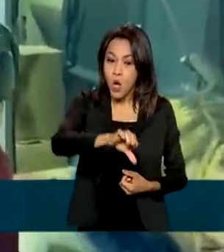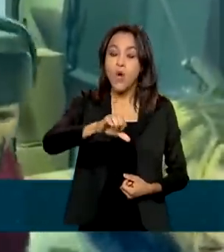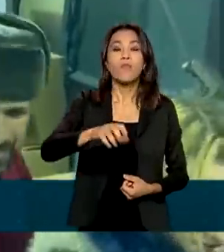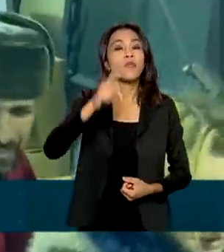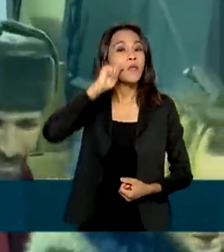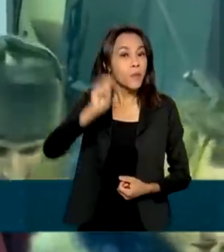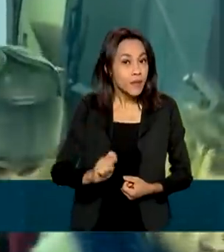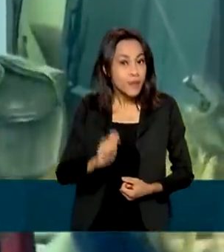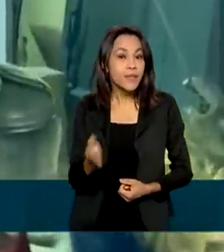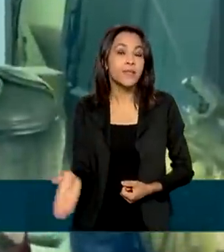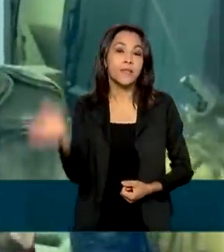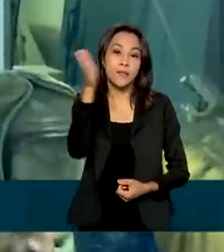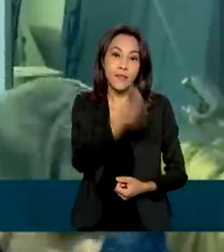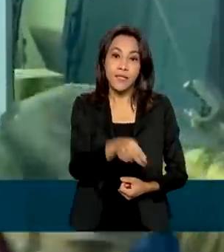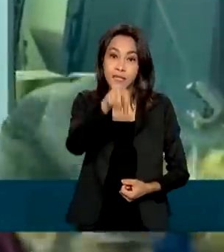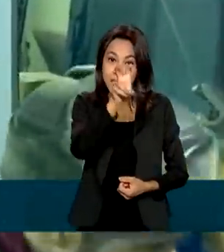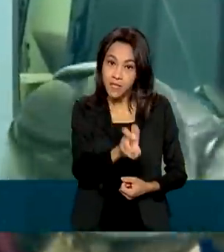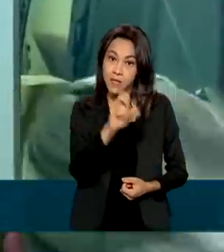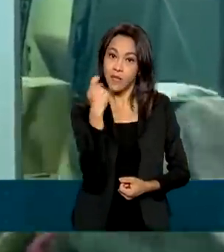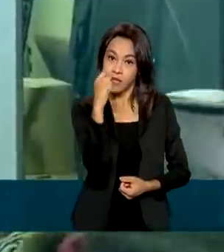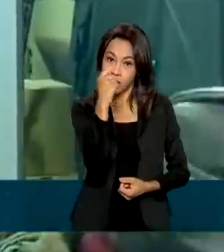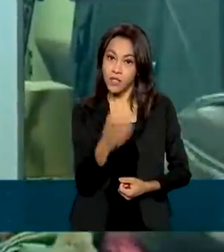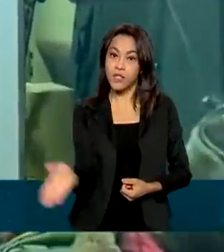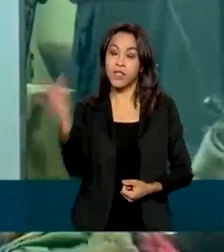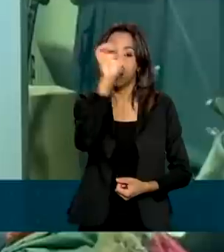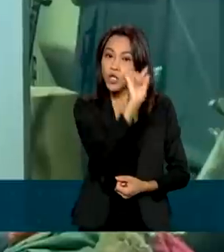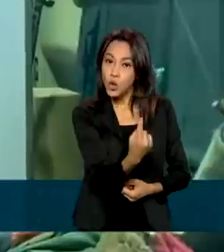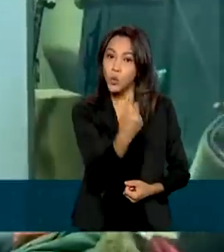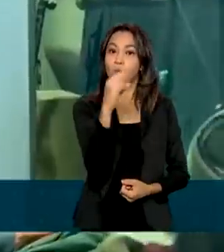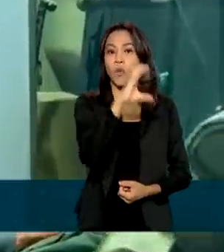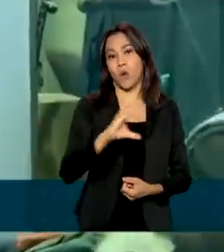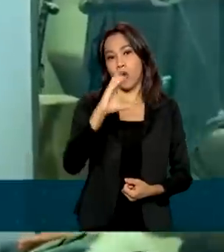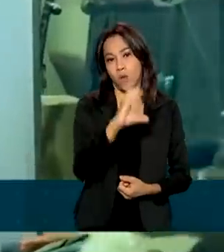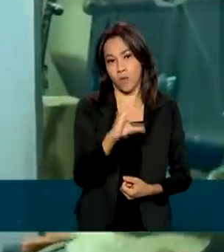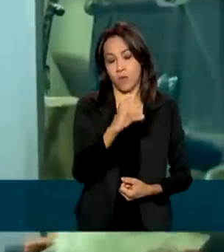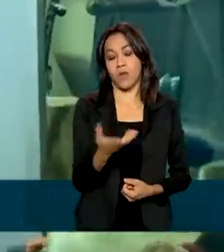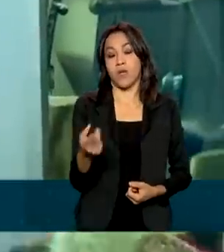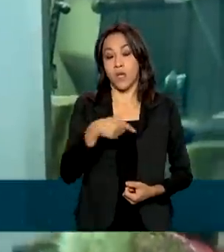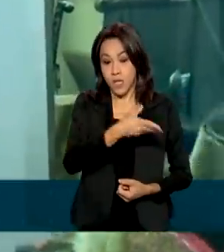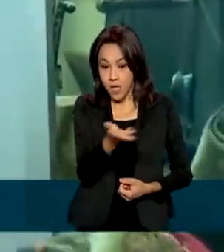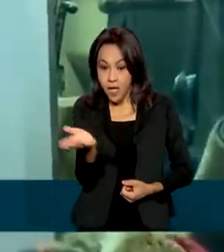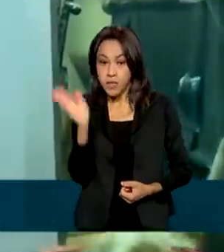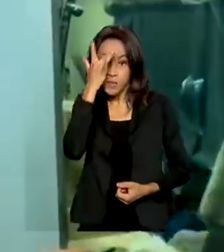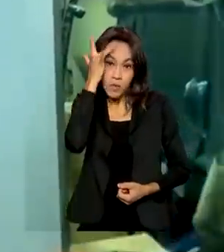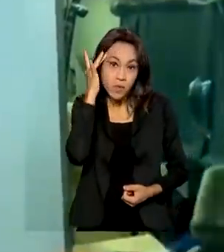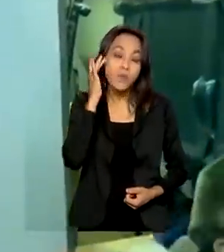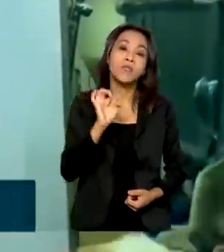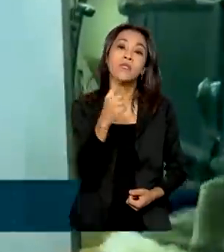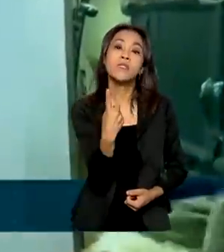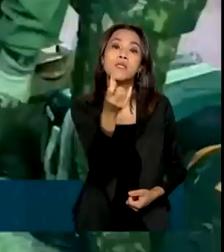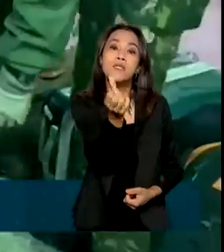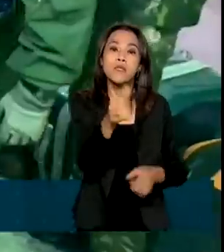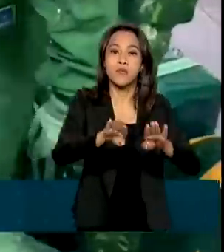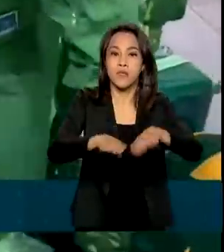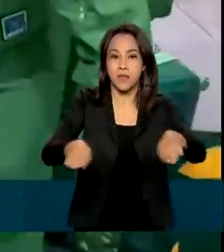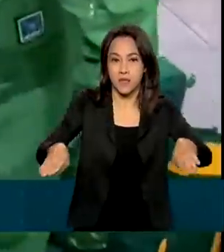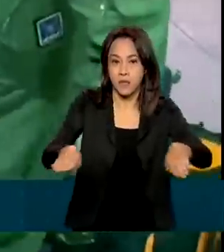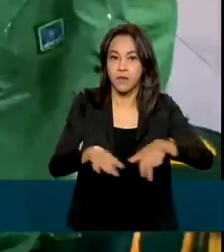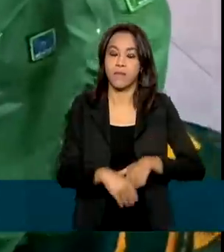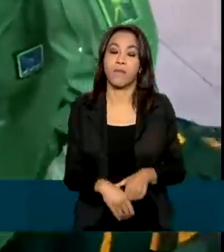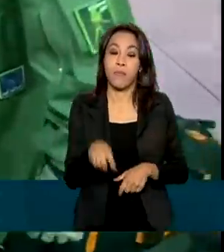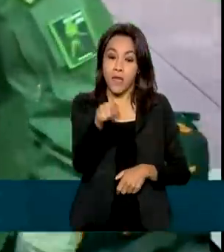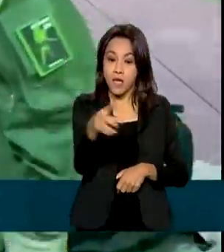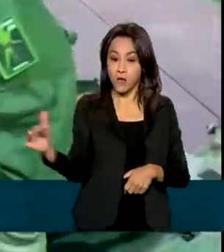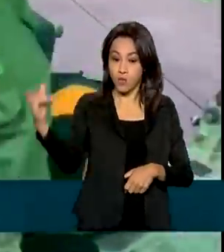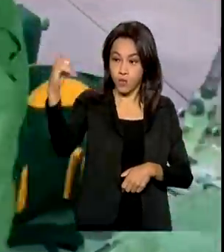brasileiros, 5 argentinos e 1 colombiano. Entre os passageiros, 16 são crianças. O voo da